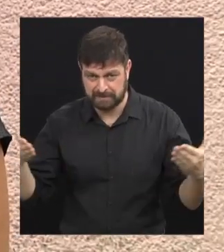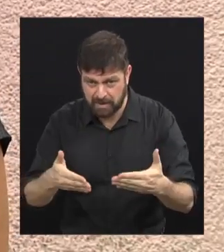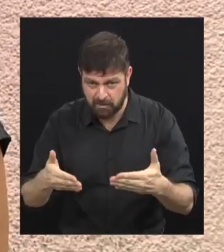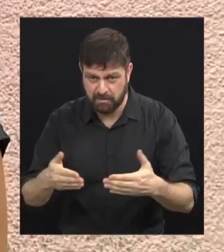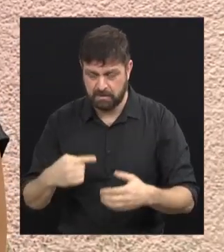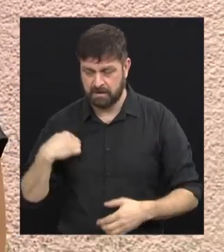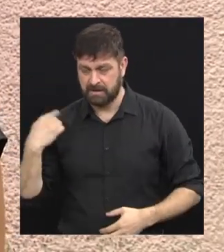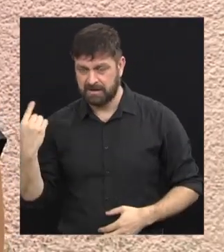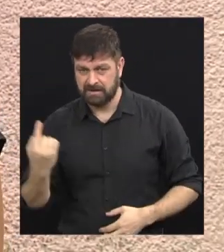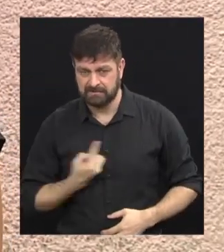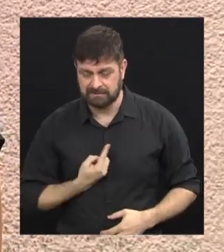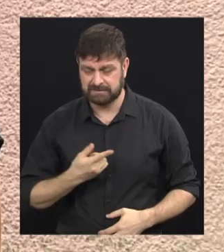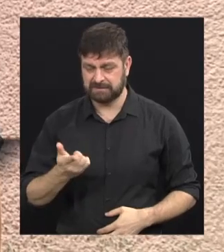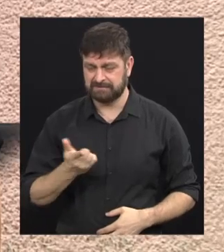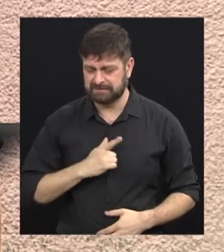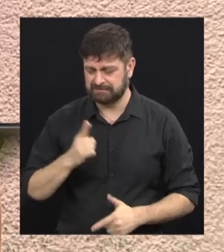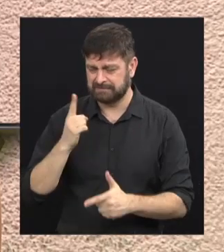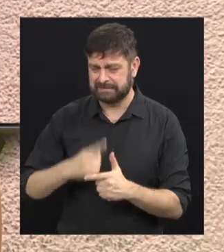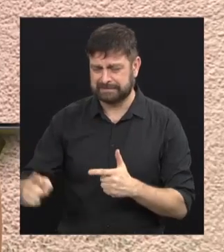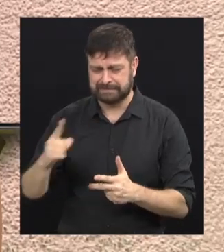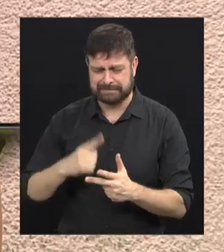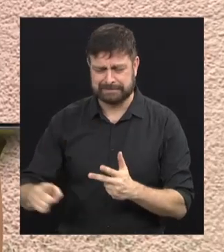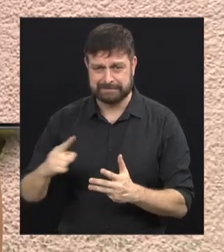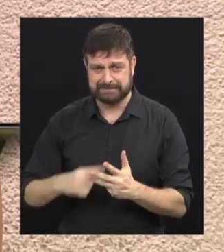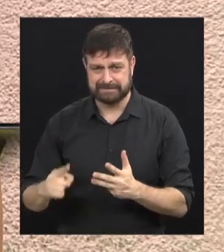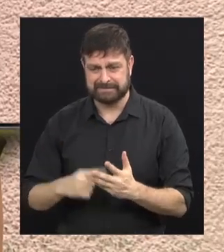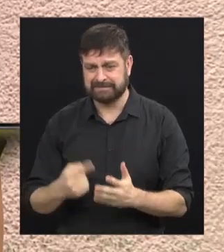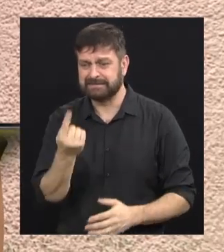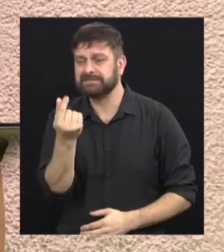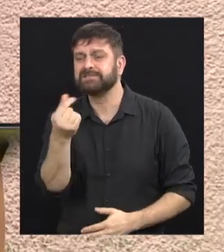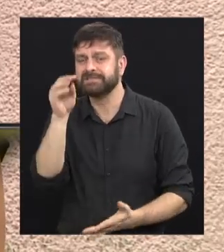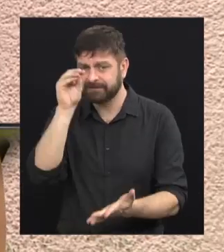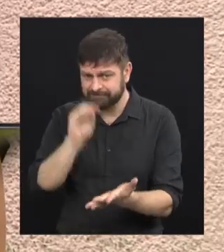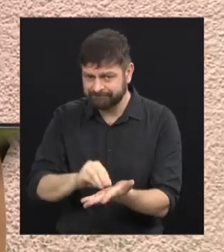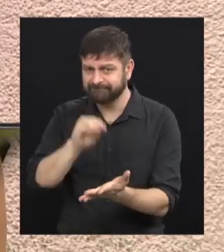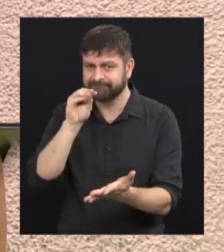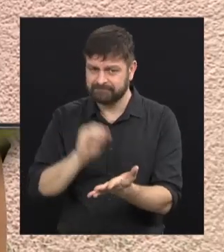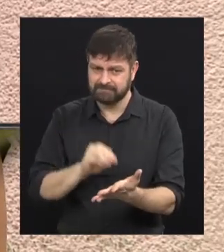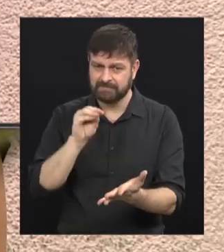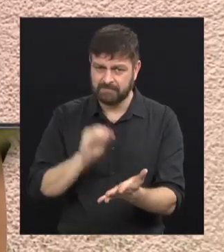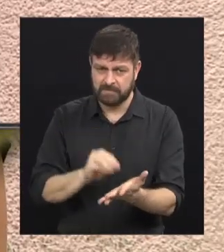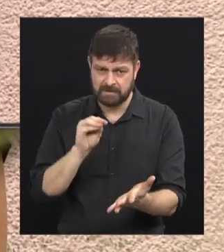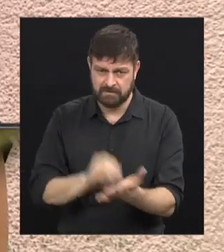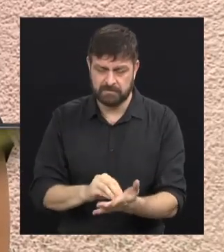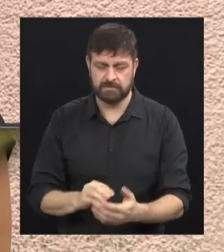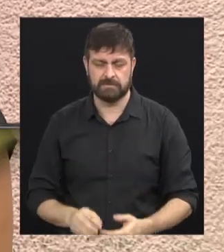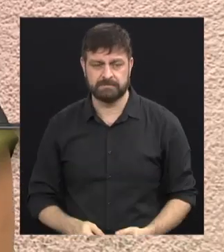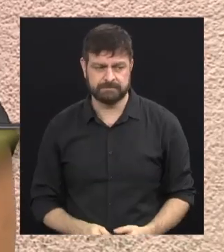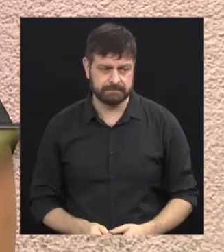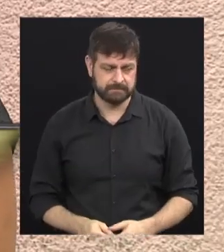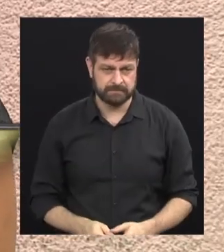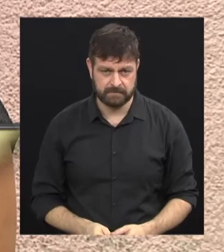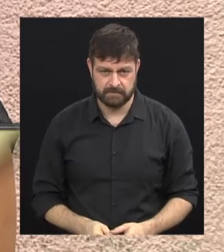que lidar muito com o problema da falta do dinheiro, propriamente dito.